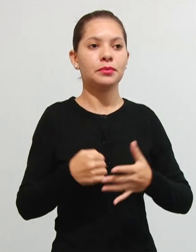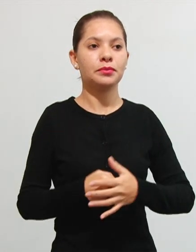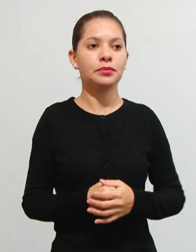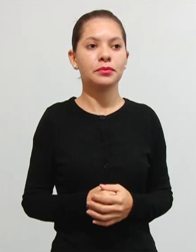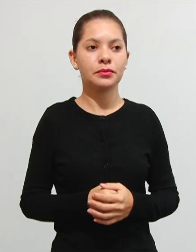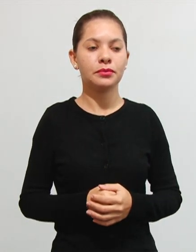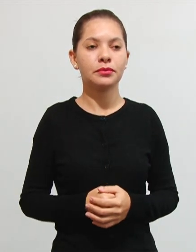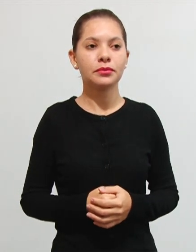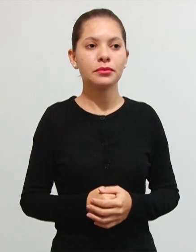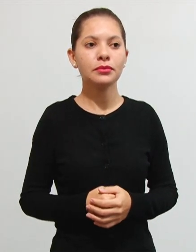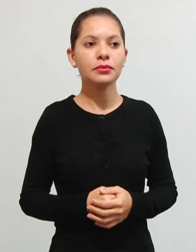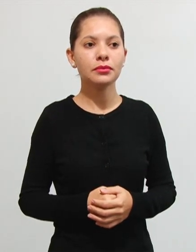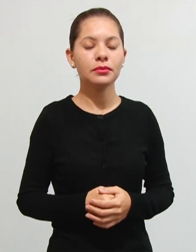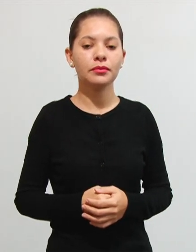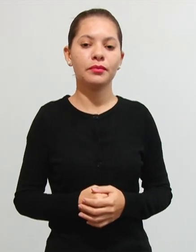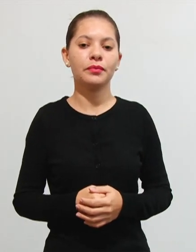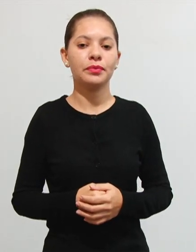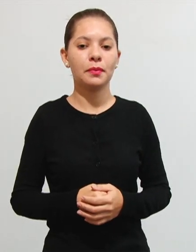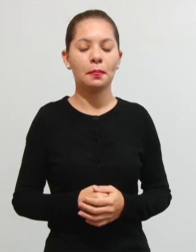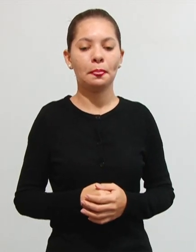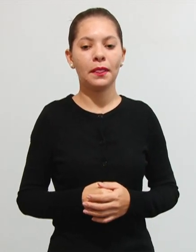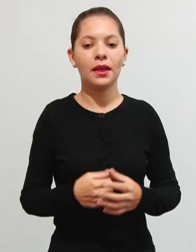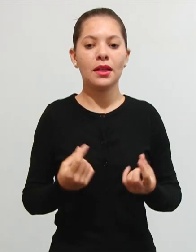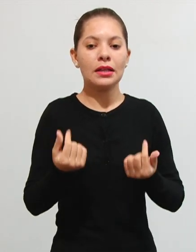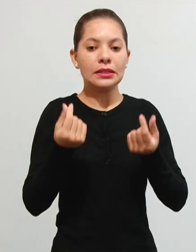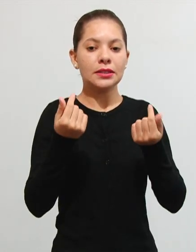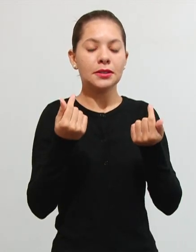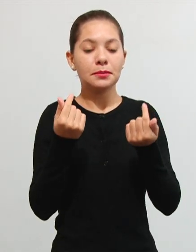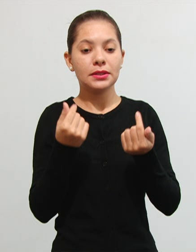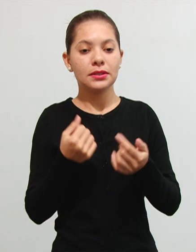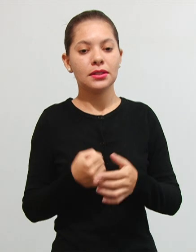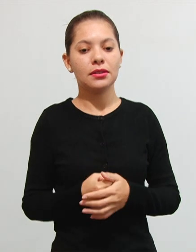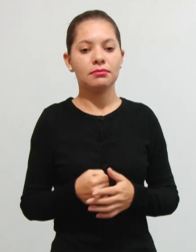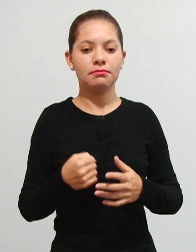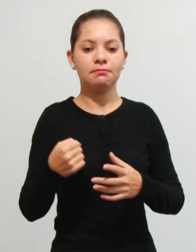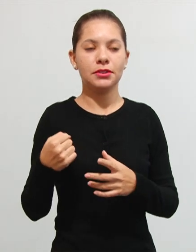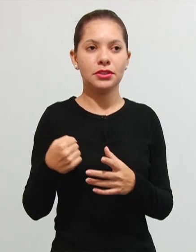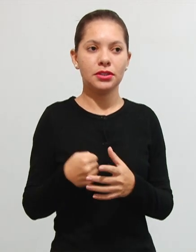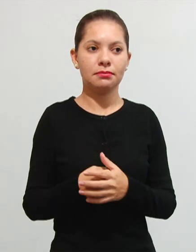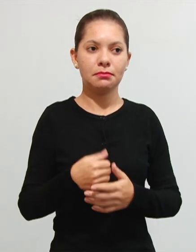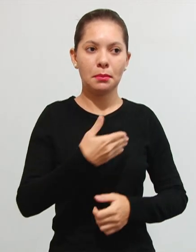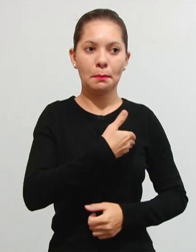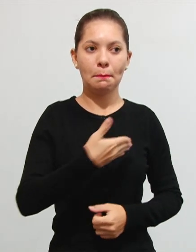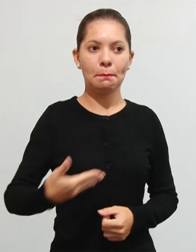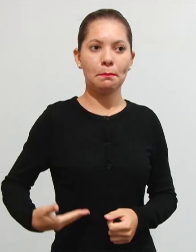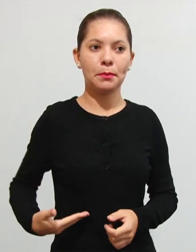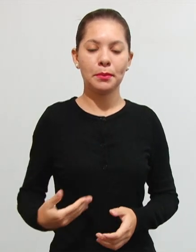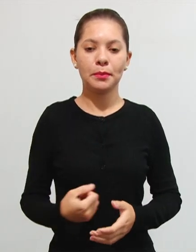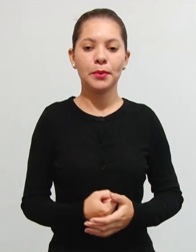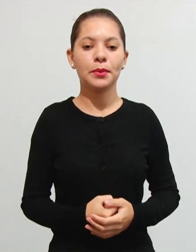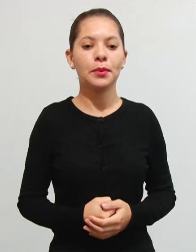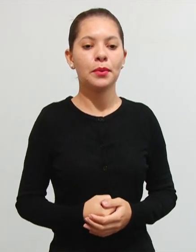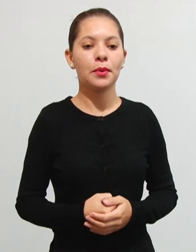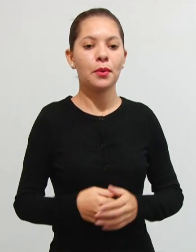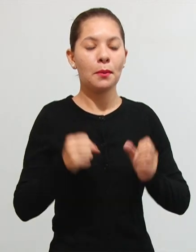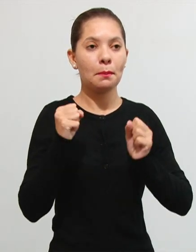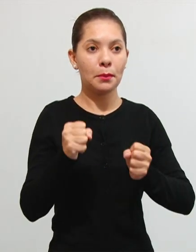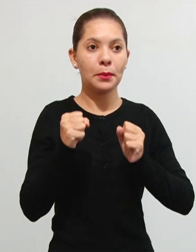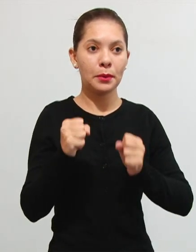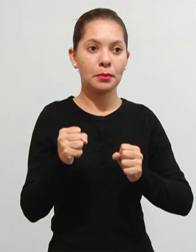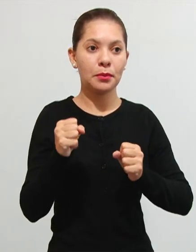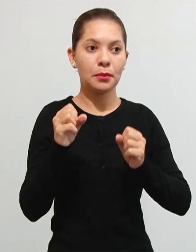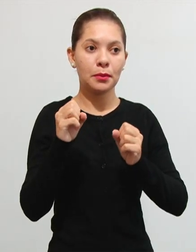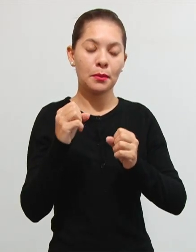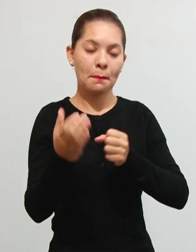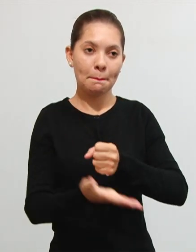instituído aí para despesas extraordinárias decorrente de calamidade pública o poder público basicamente vai ter que